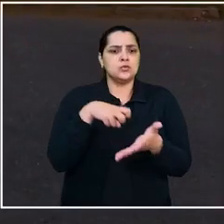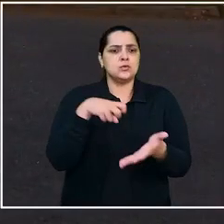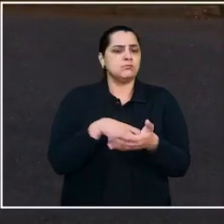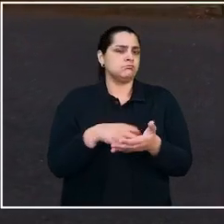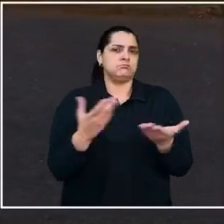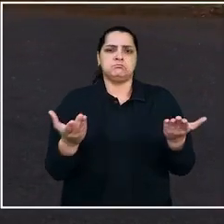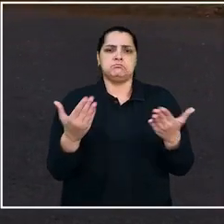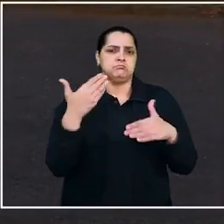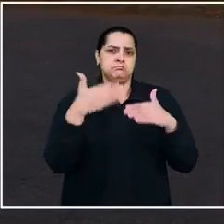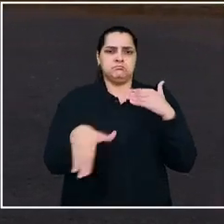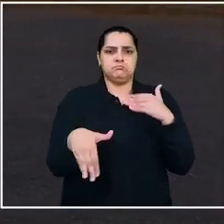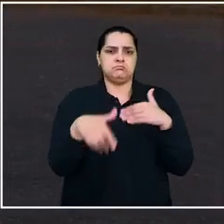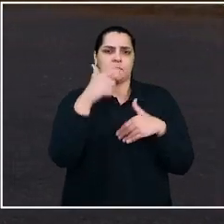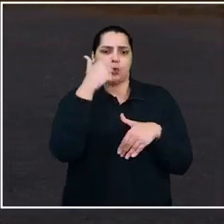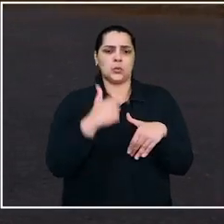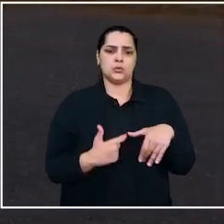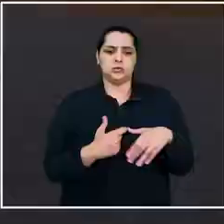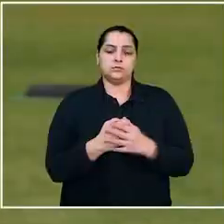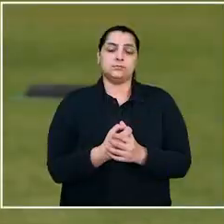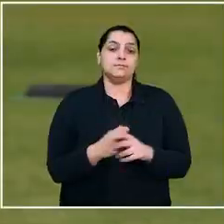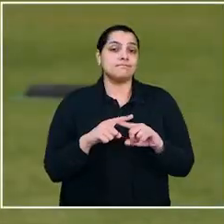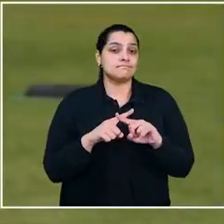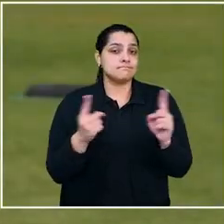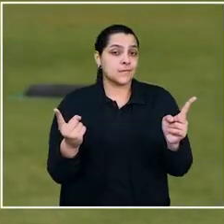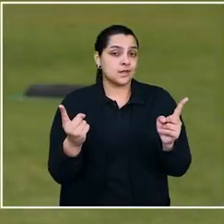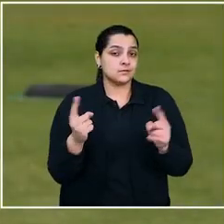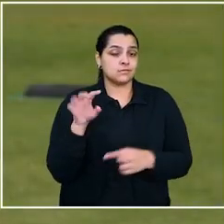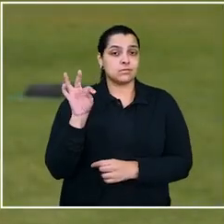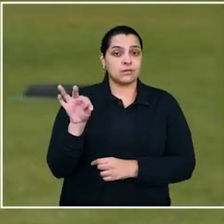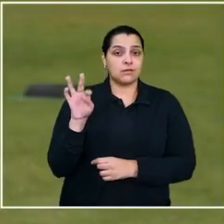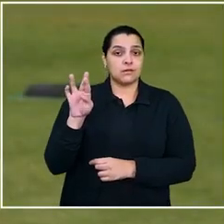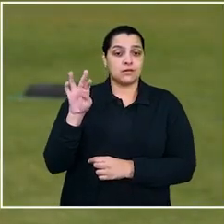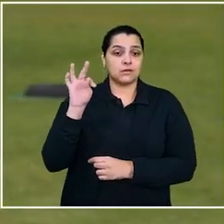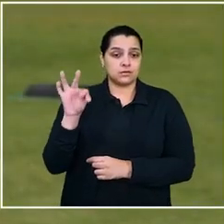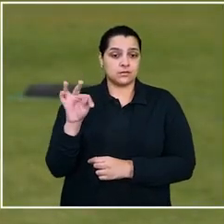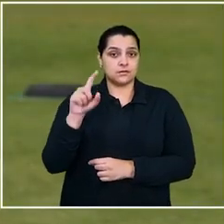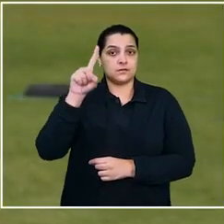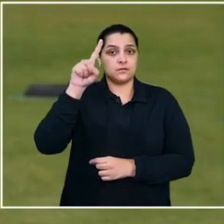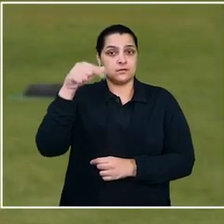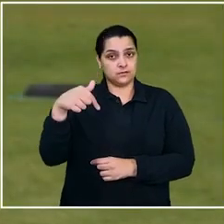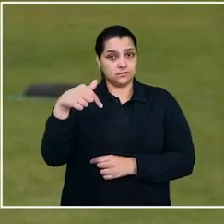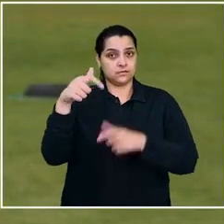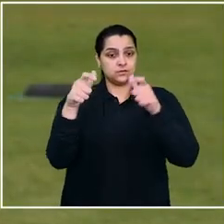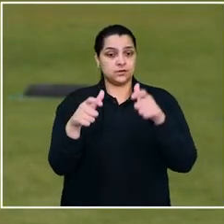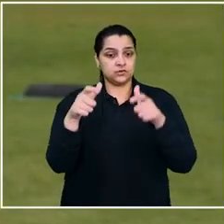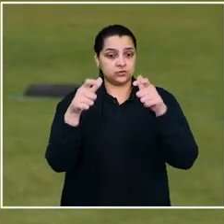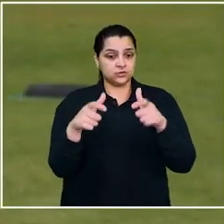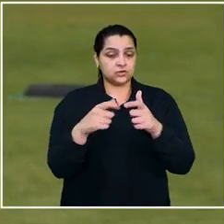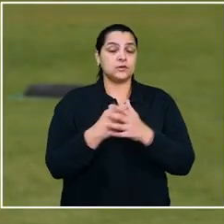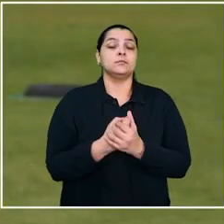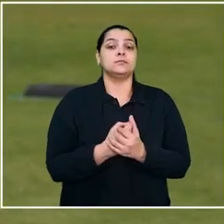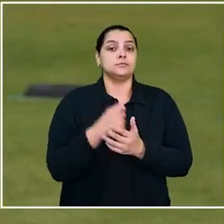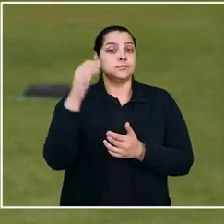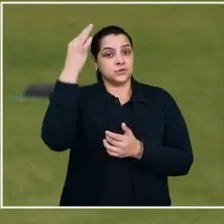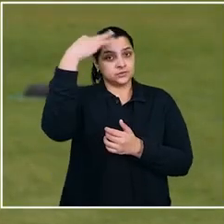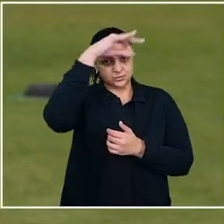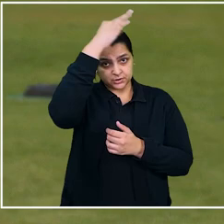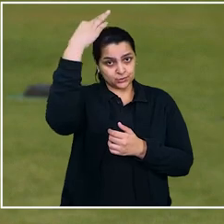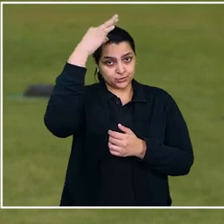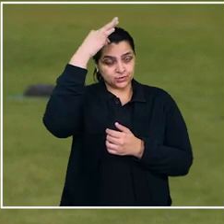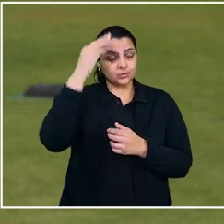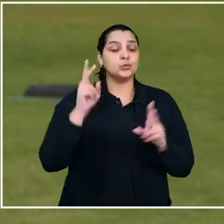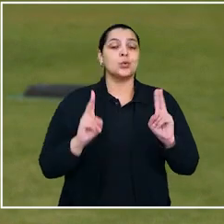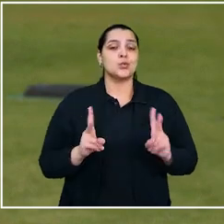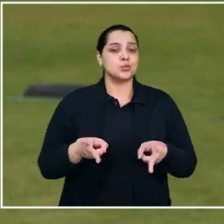penalidade foi desproporcional à conduta. Mas o Tribunal Regional do Trabalho, da 17ª região, no Espírito